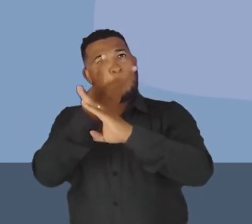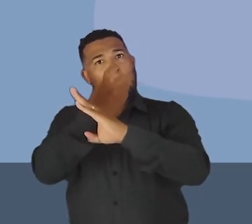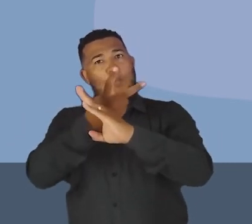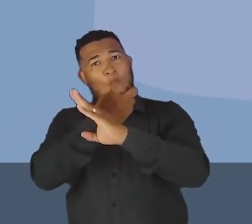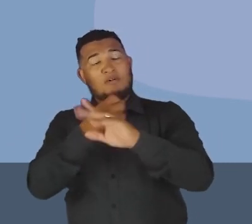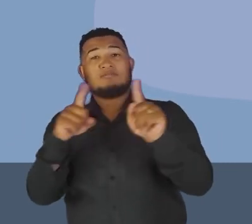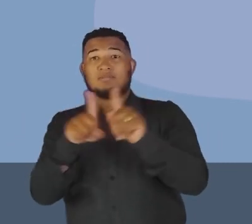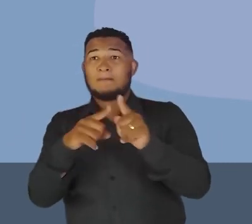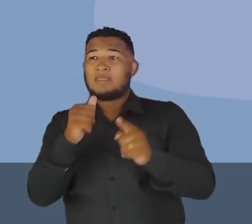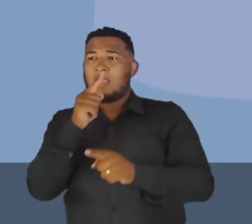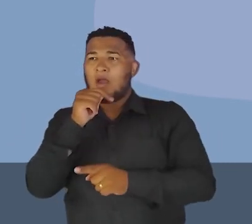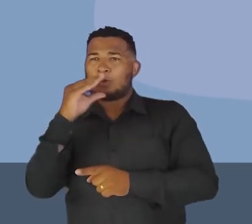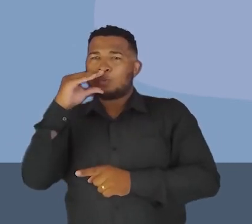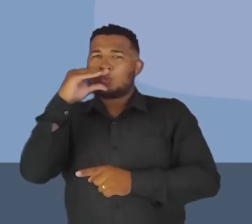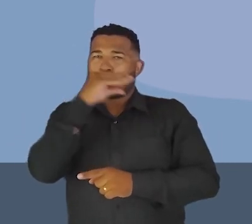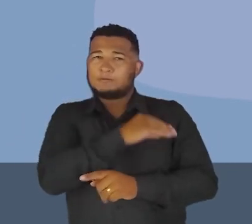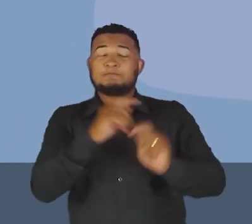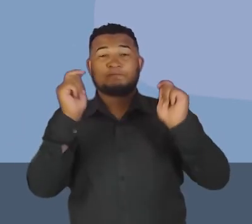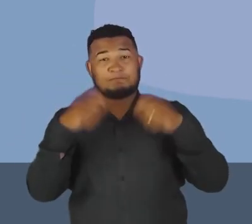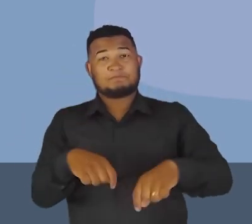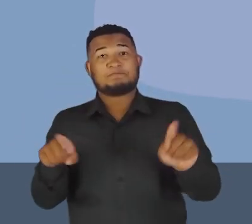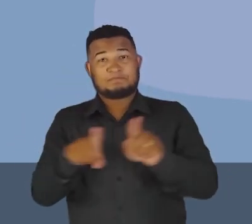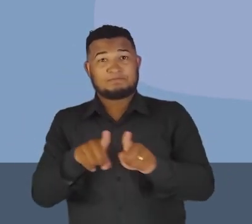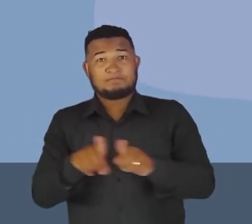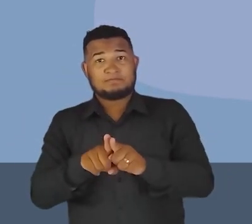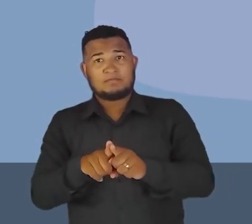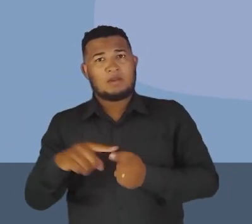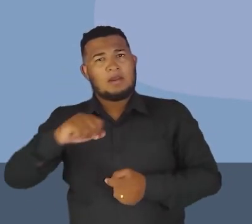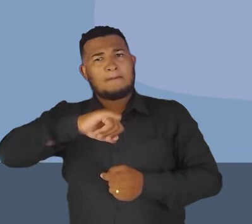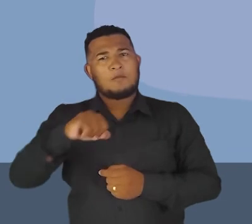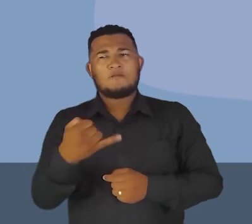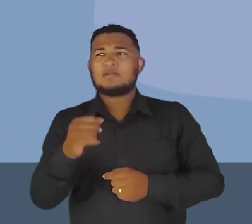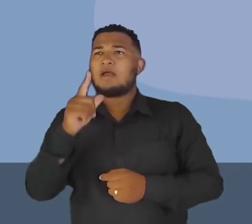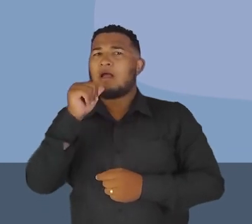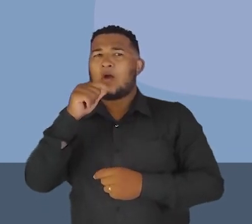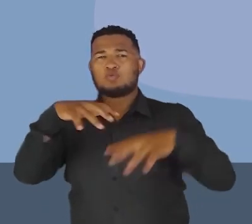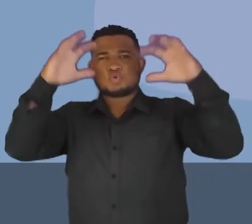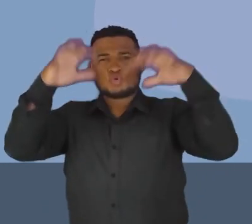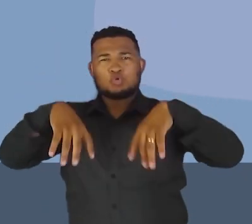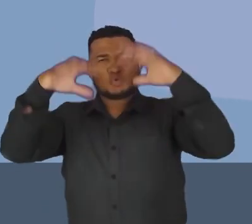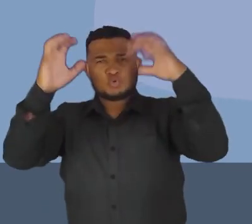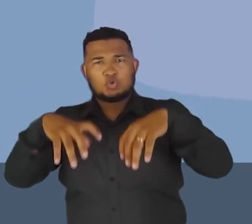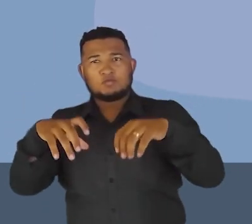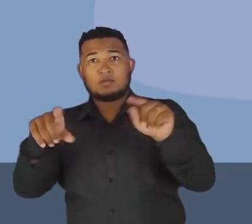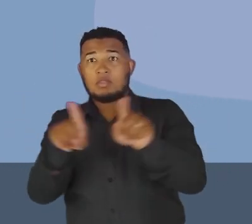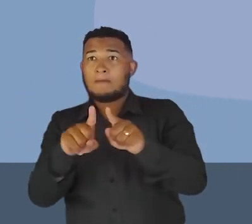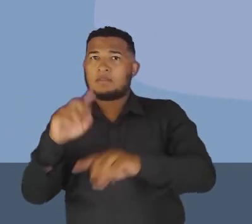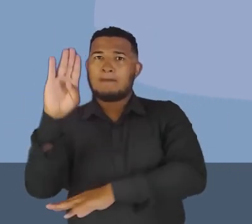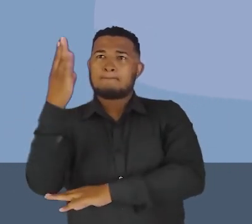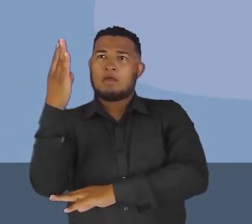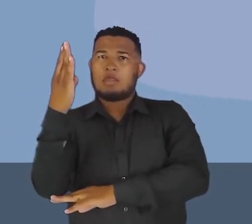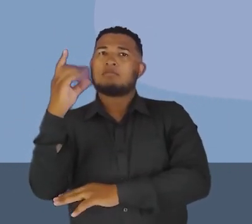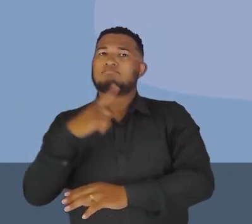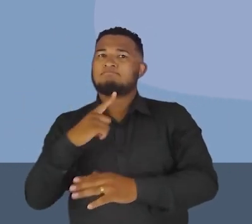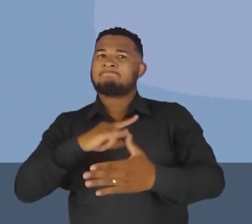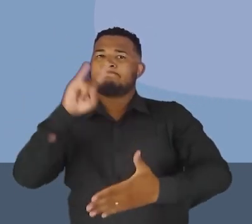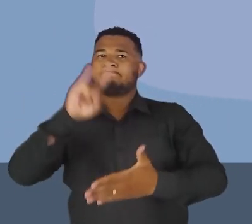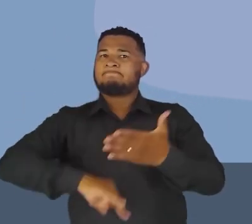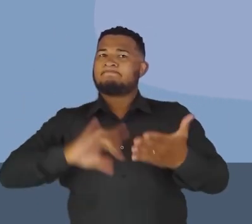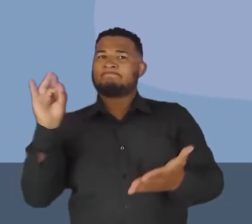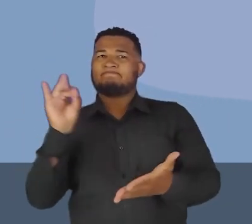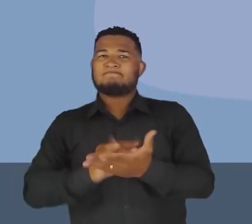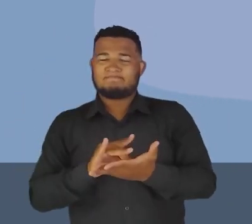a água potável, né? Por meio da energia solar e ela faz aproveitamento da água da chuva e tem madeira certificada, né? E ela também foi